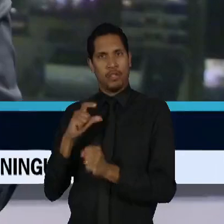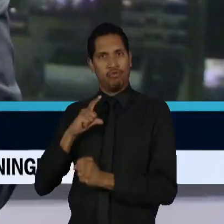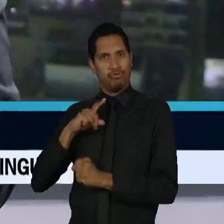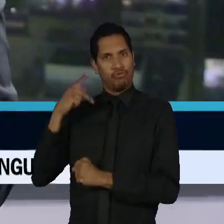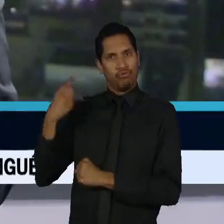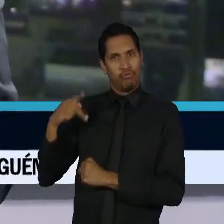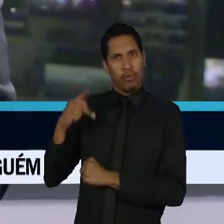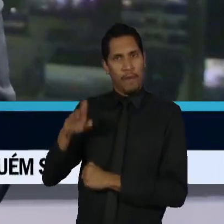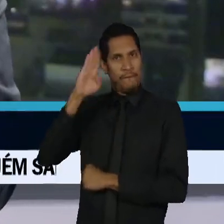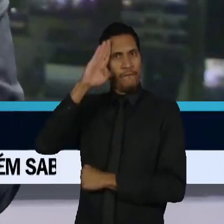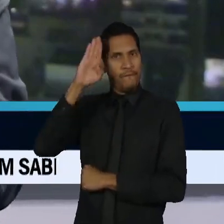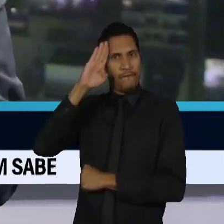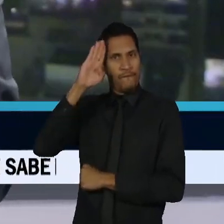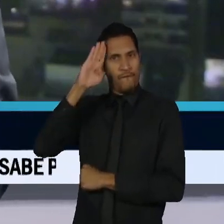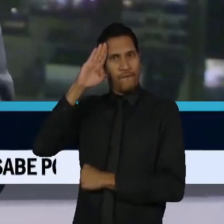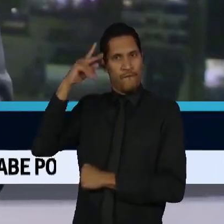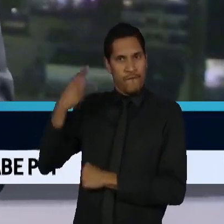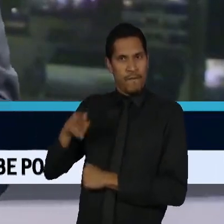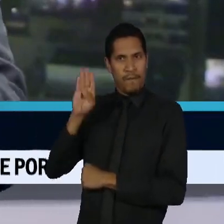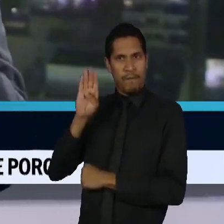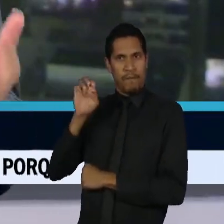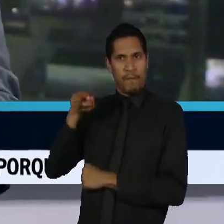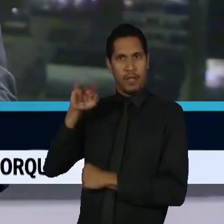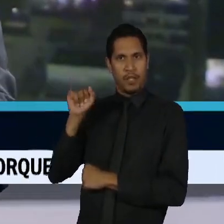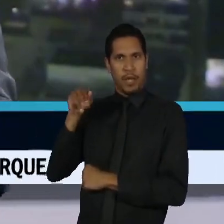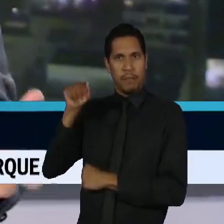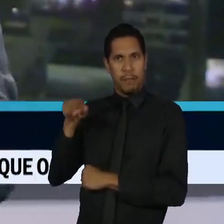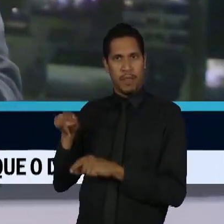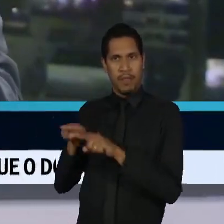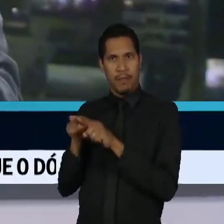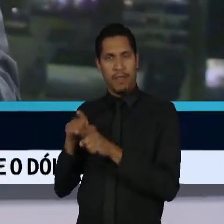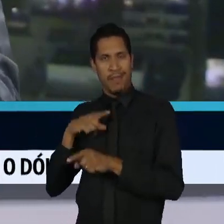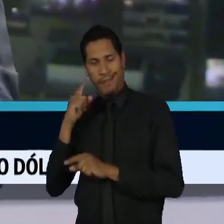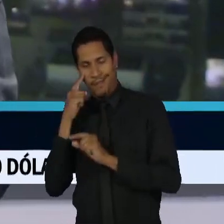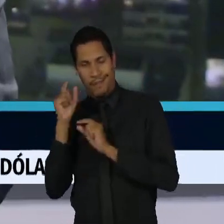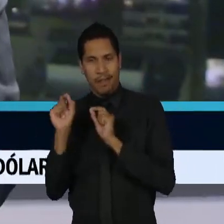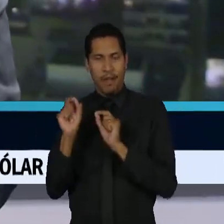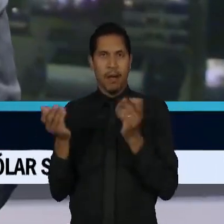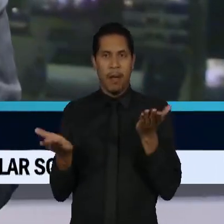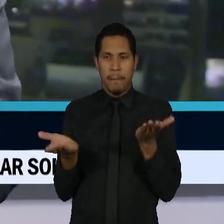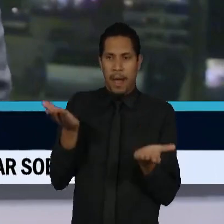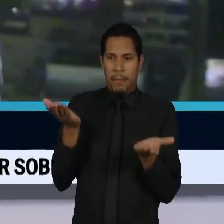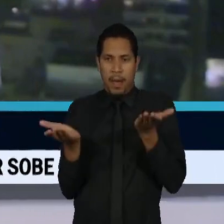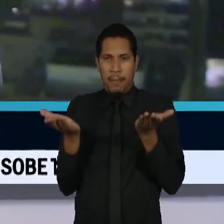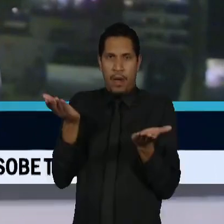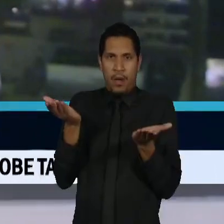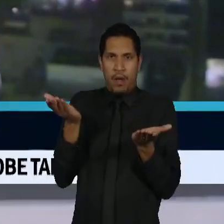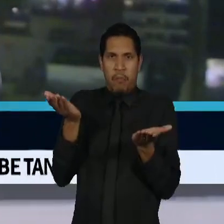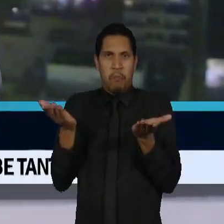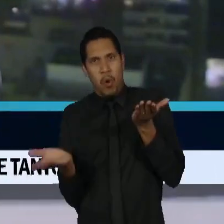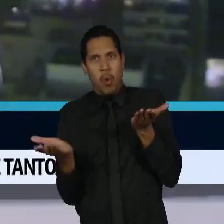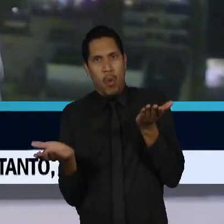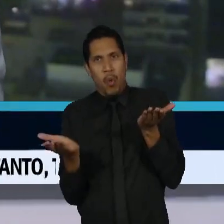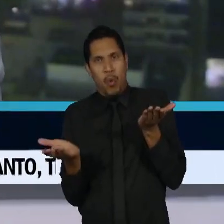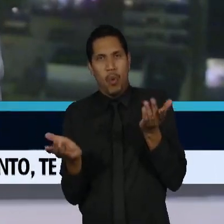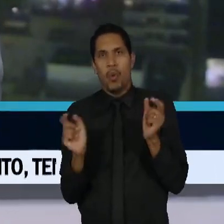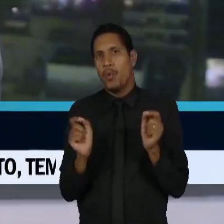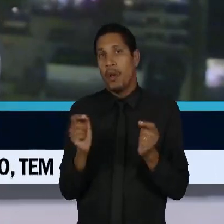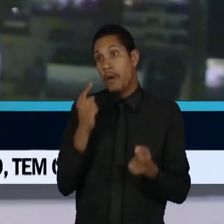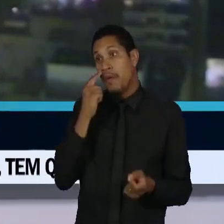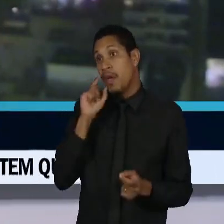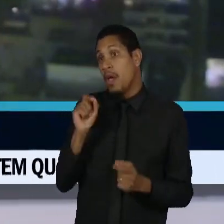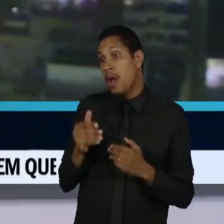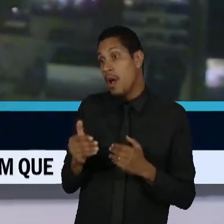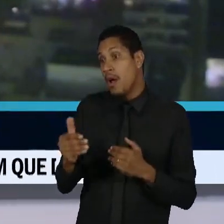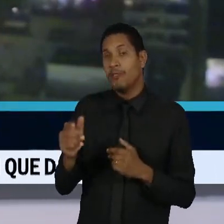poderio militar, para poder manter essa balança. E agora essa balança se desfaz. Então, vamos ver o que vai acontecer.